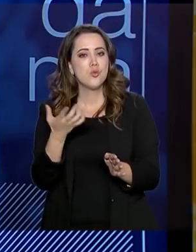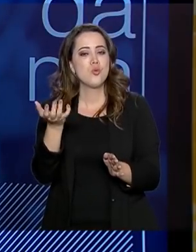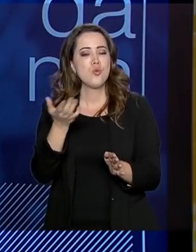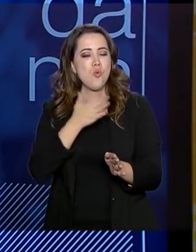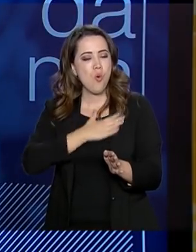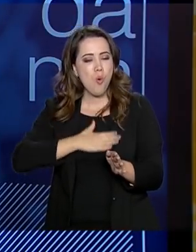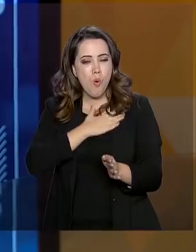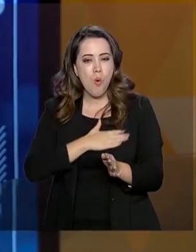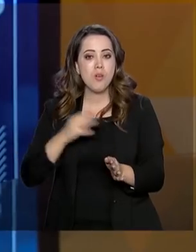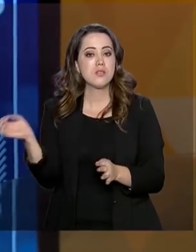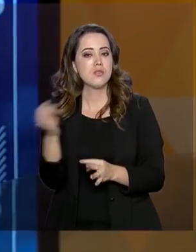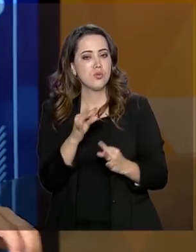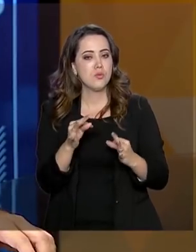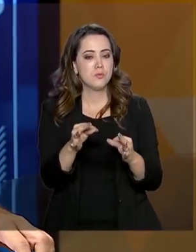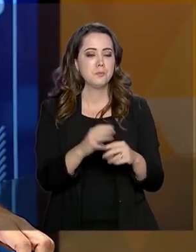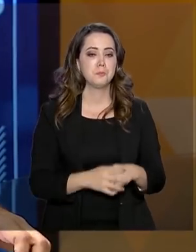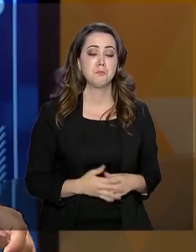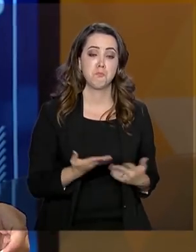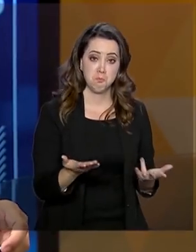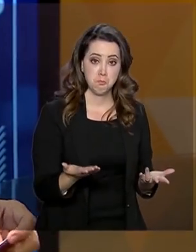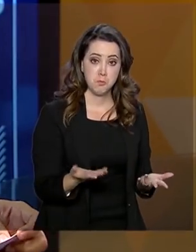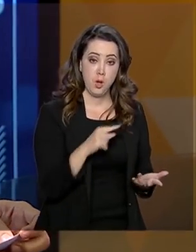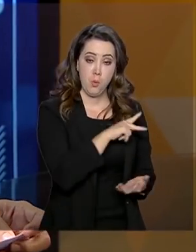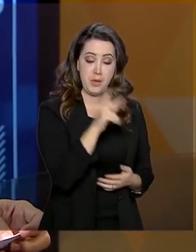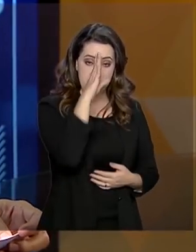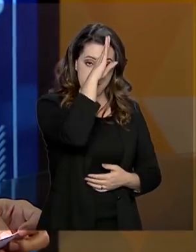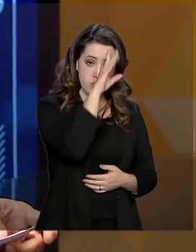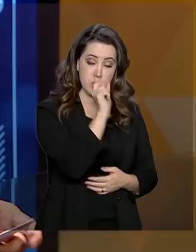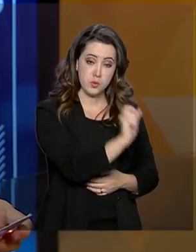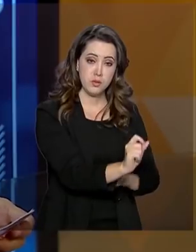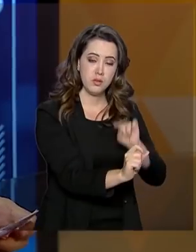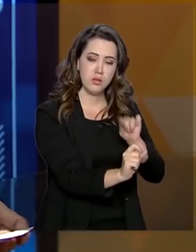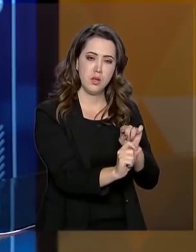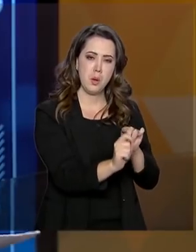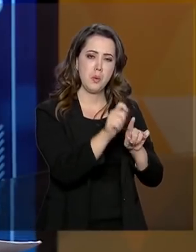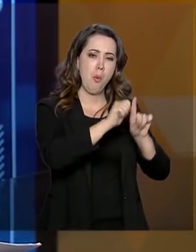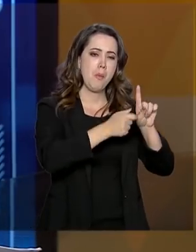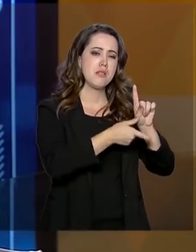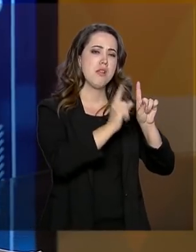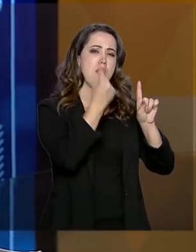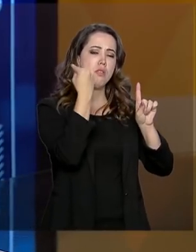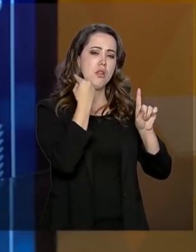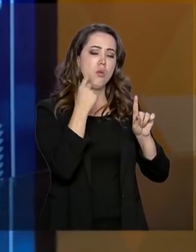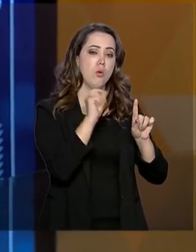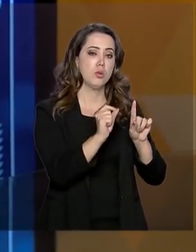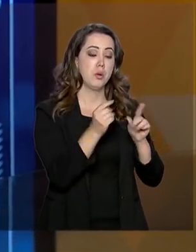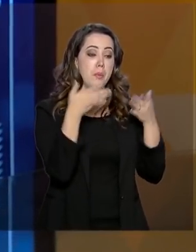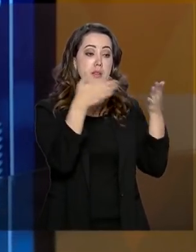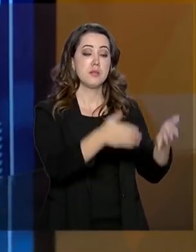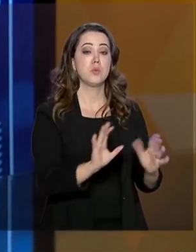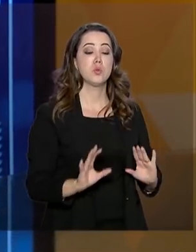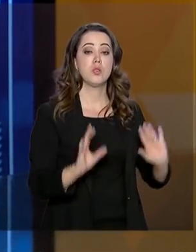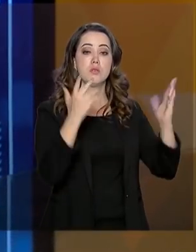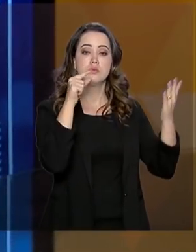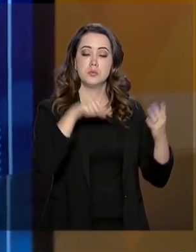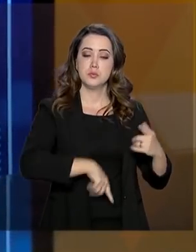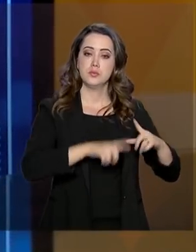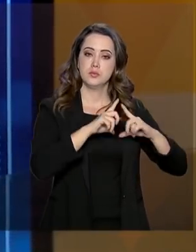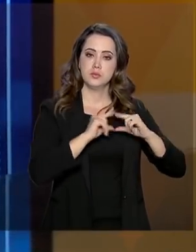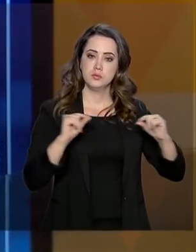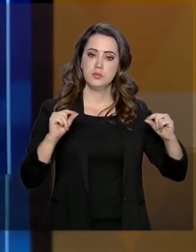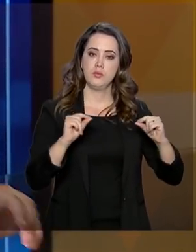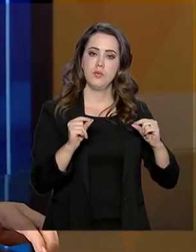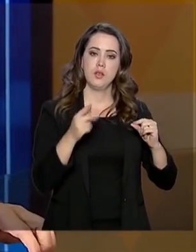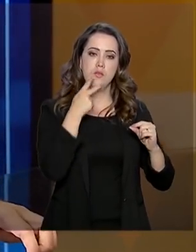tecnologias. Nesse sentido, o presidente Jair Bolsonaro, no mês passado, ele participou de um evento aqui em